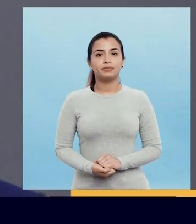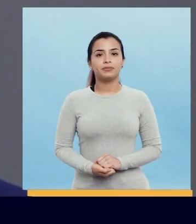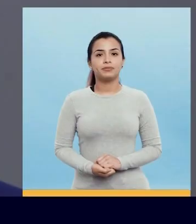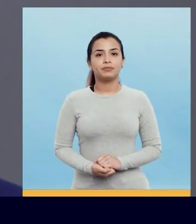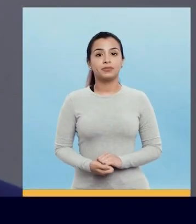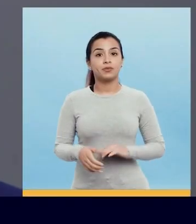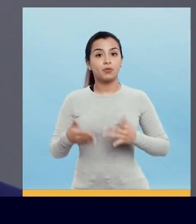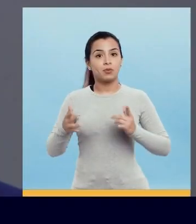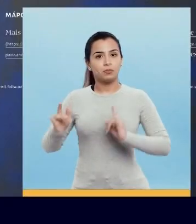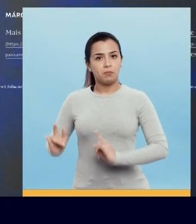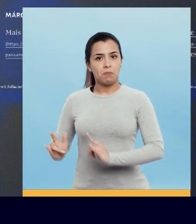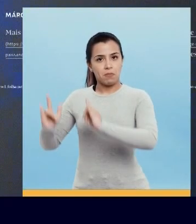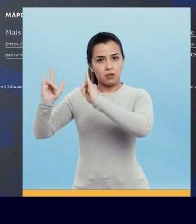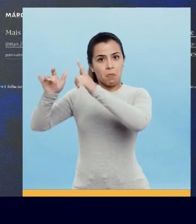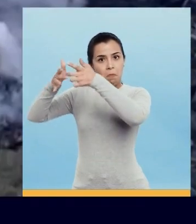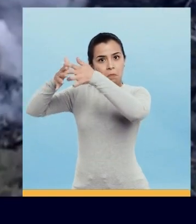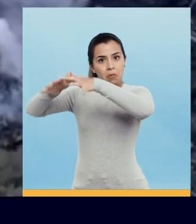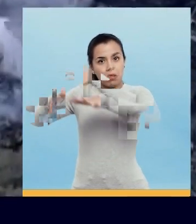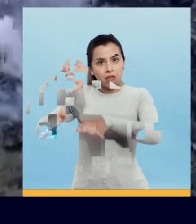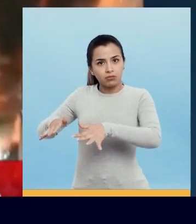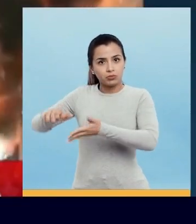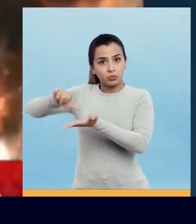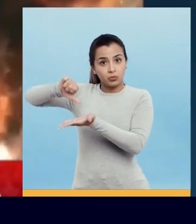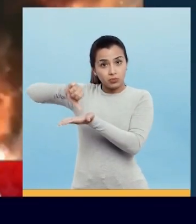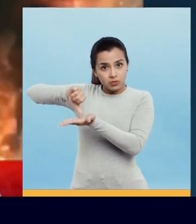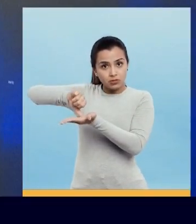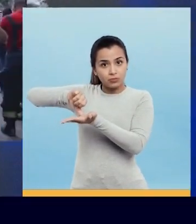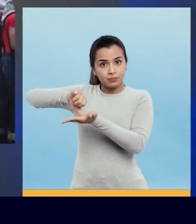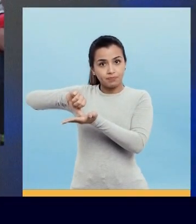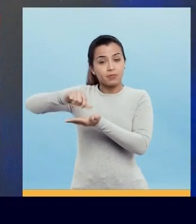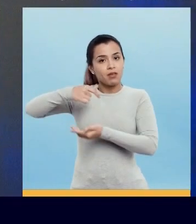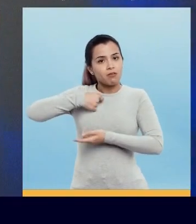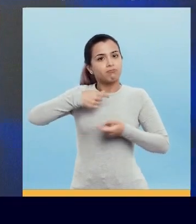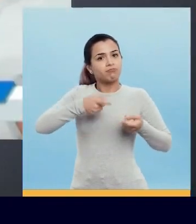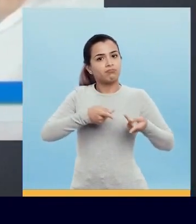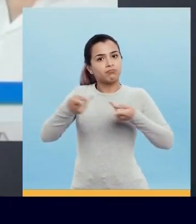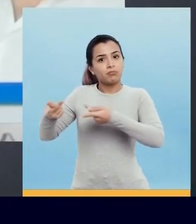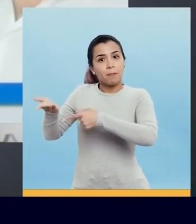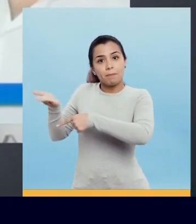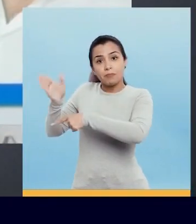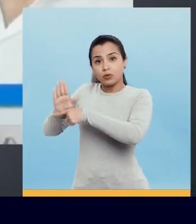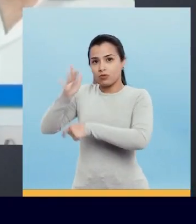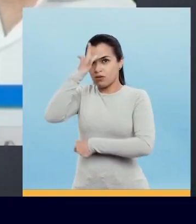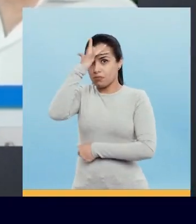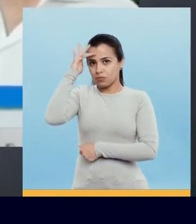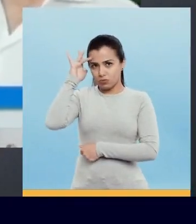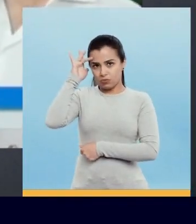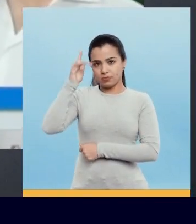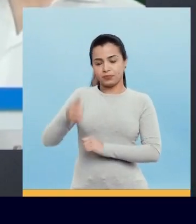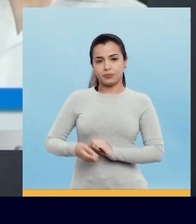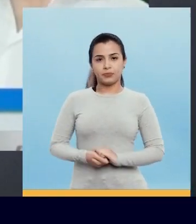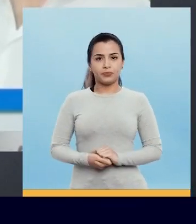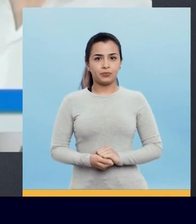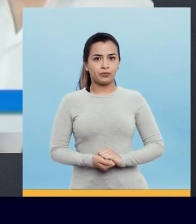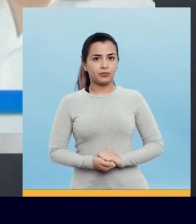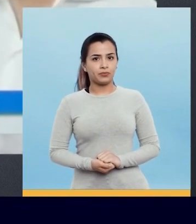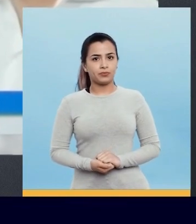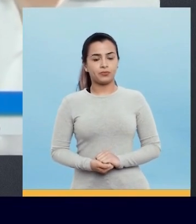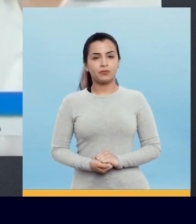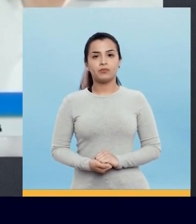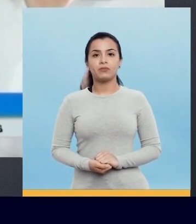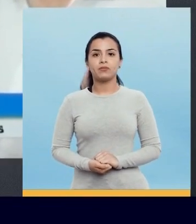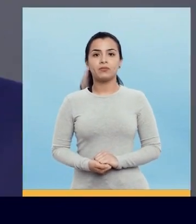Quando caiu um prédio no centro, A imagem dos escombros encerra uma história de... Eu fui lá para ajudar as pessoas. receitura foi atrás. Estando toda a